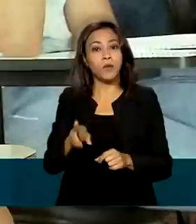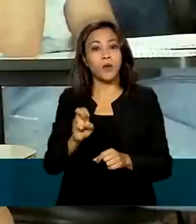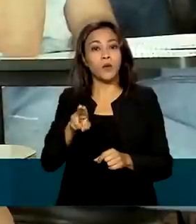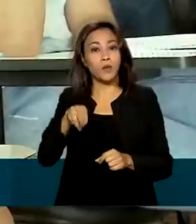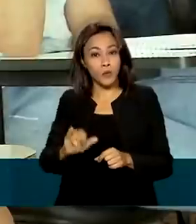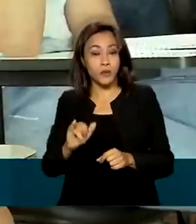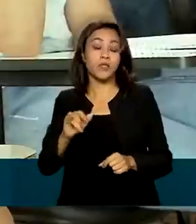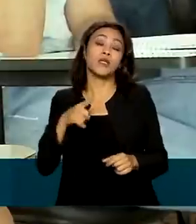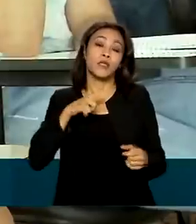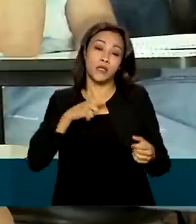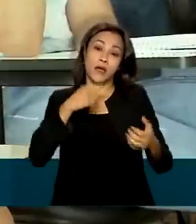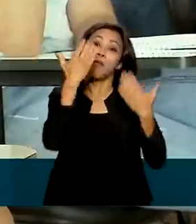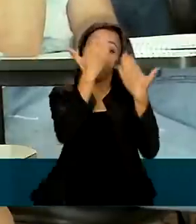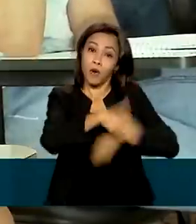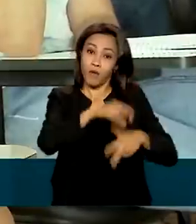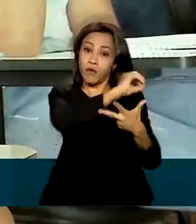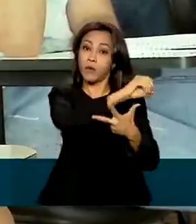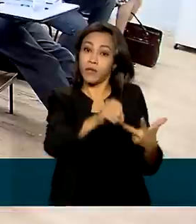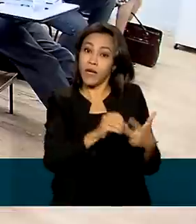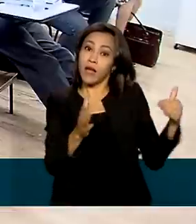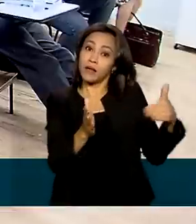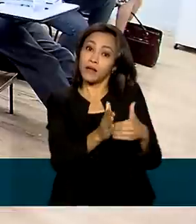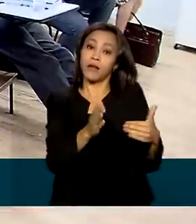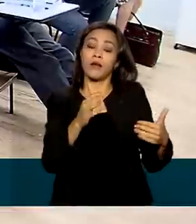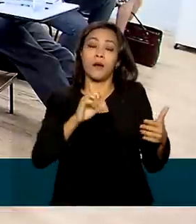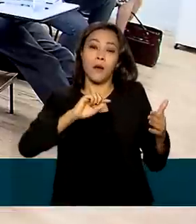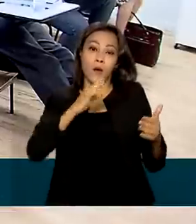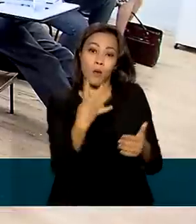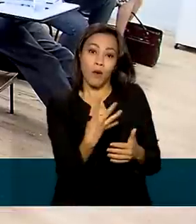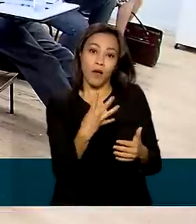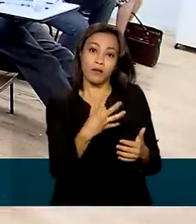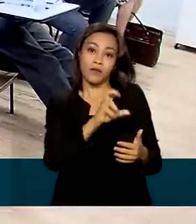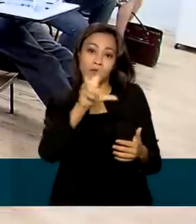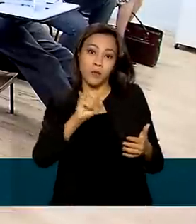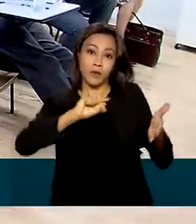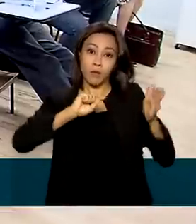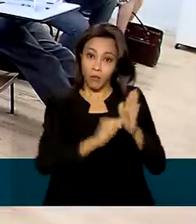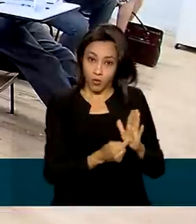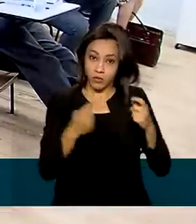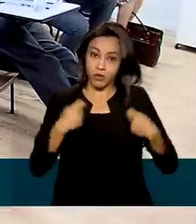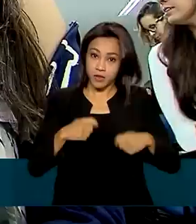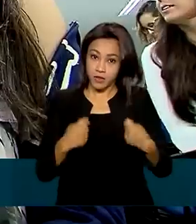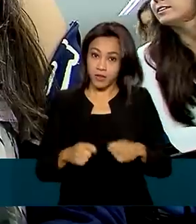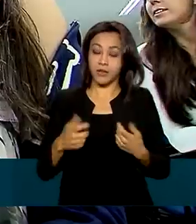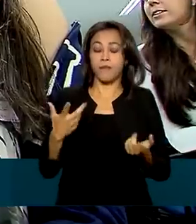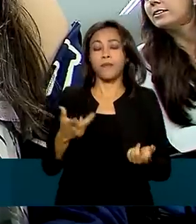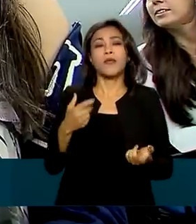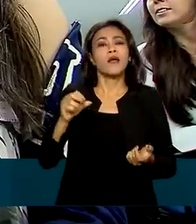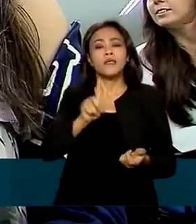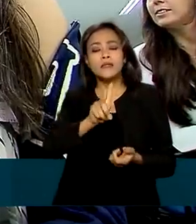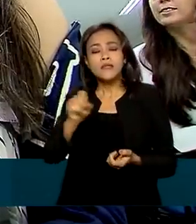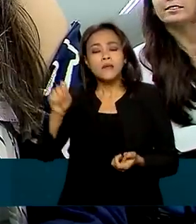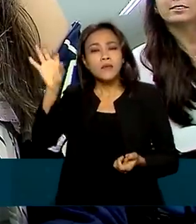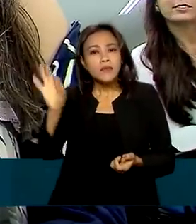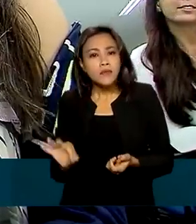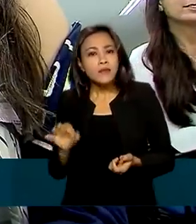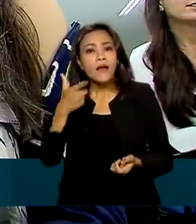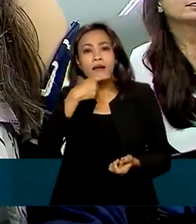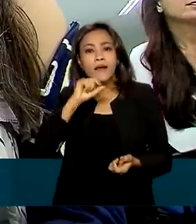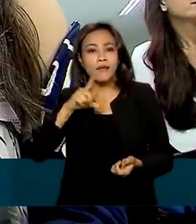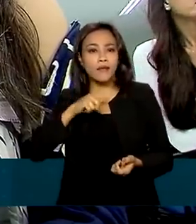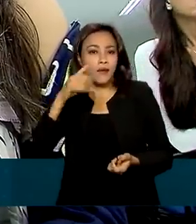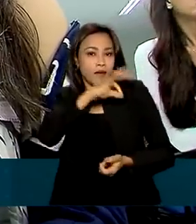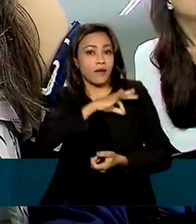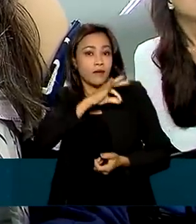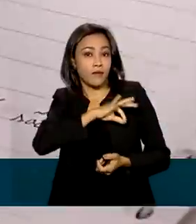mínima de 450 pontos e não ter zerado na redação. A Bolsa Integral é para os estudantes que têm uma renda